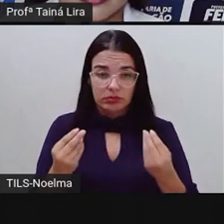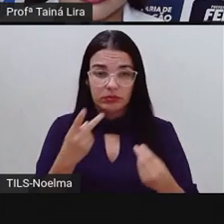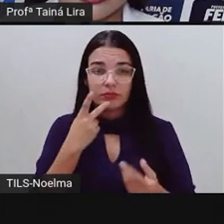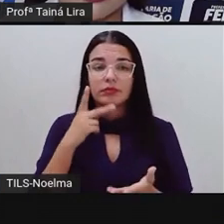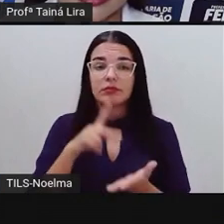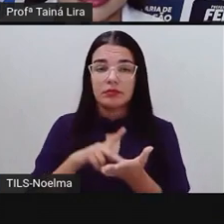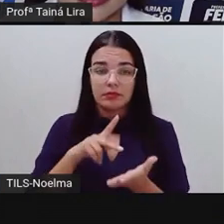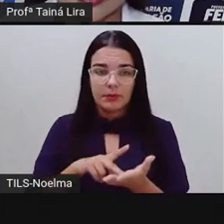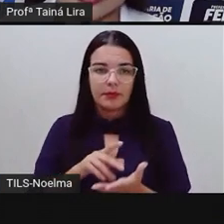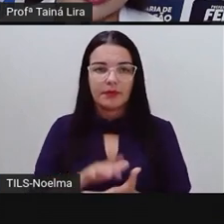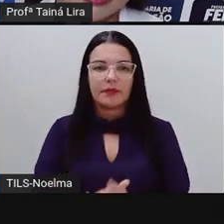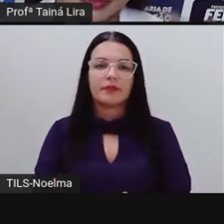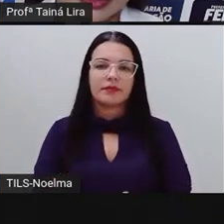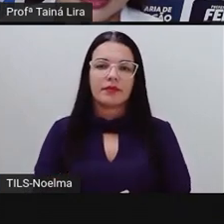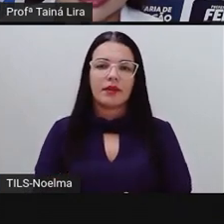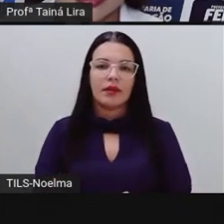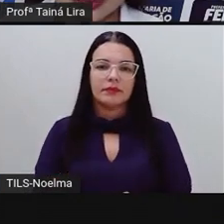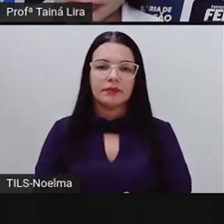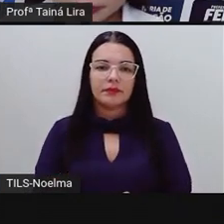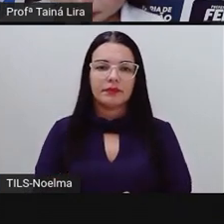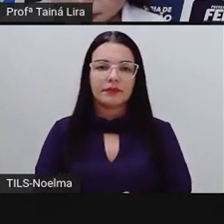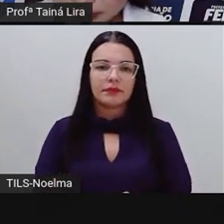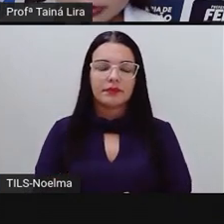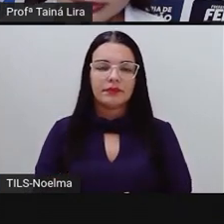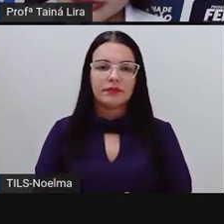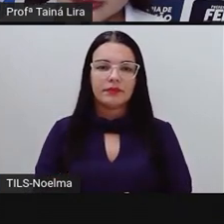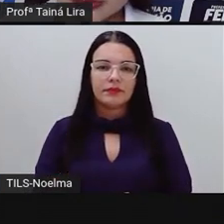A aloe vera ou babosa, certo?